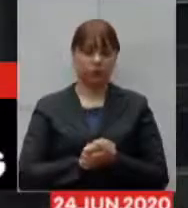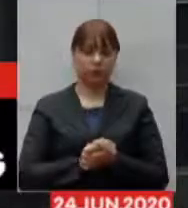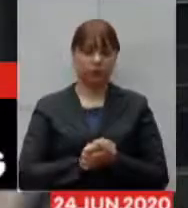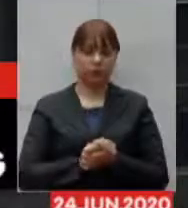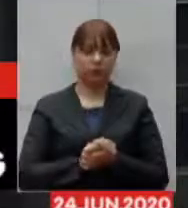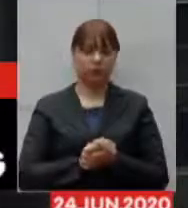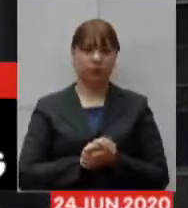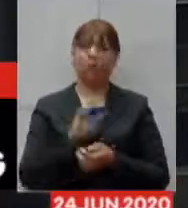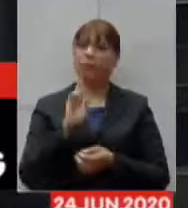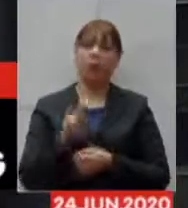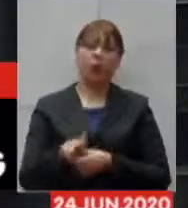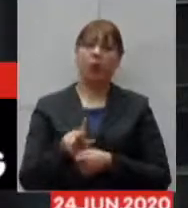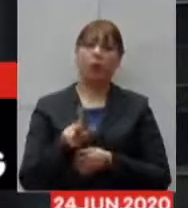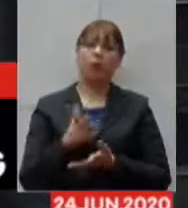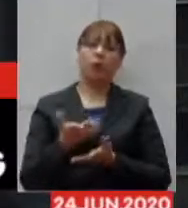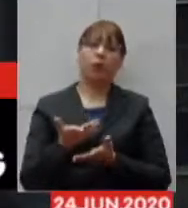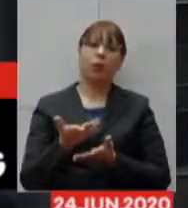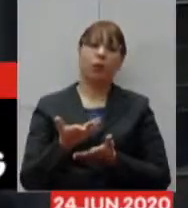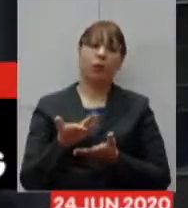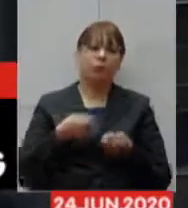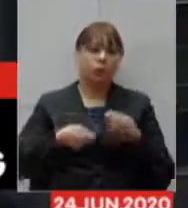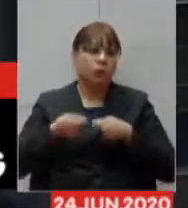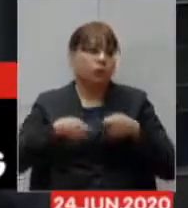A prestação de contas,